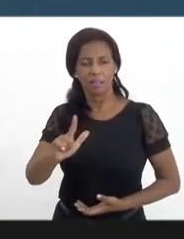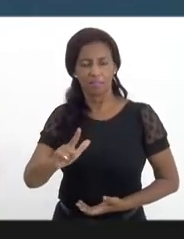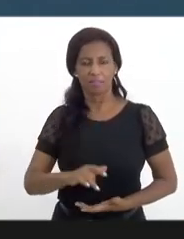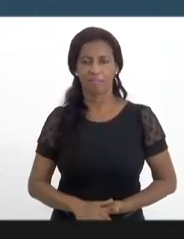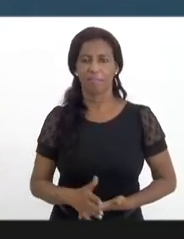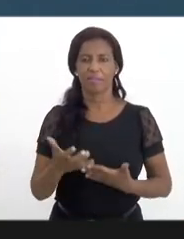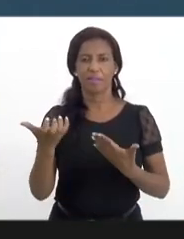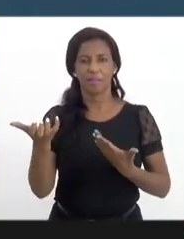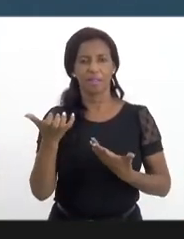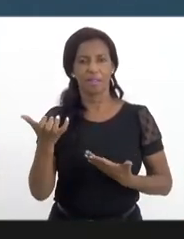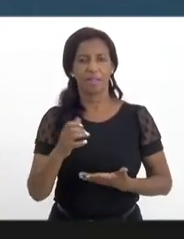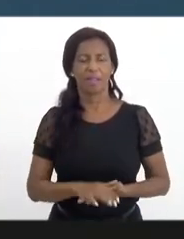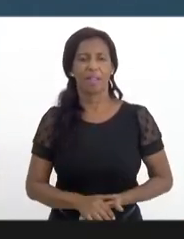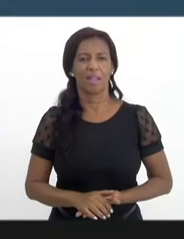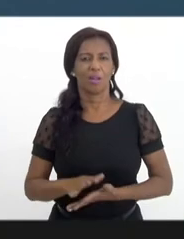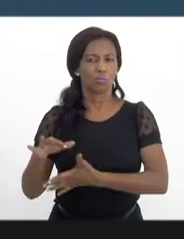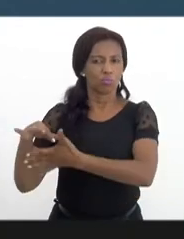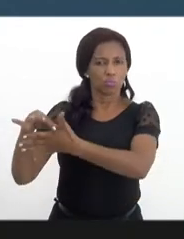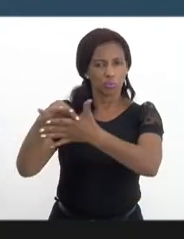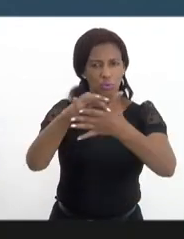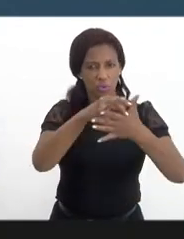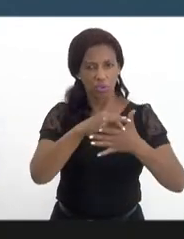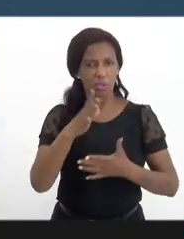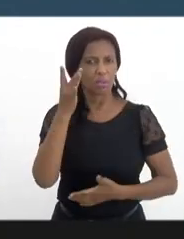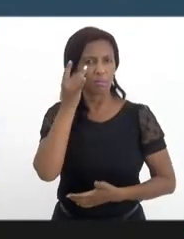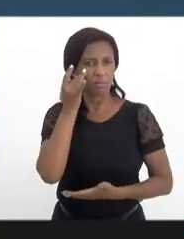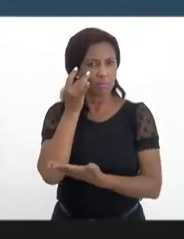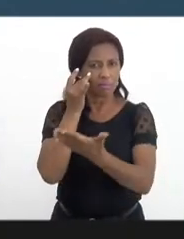quero cumprimentar as mais autoridades presentes